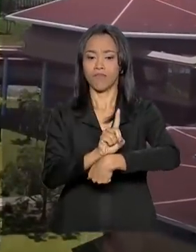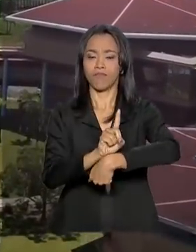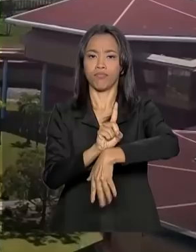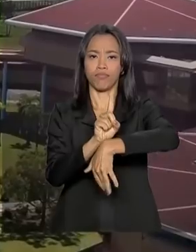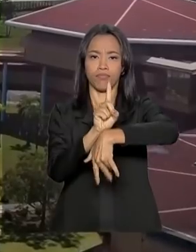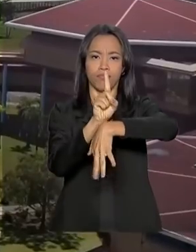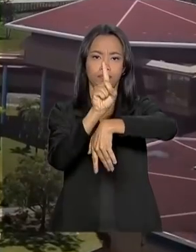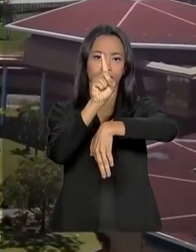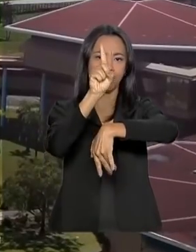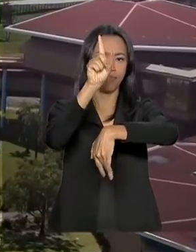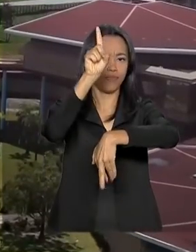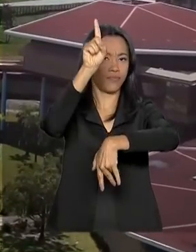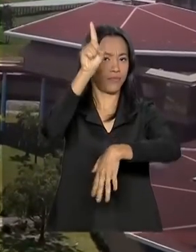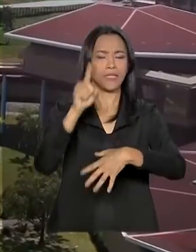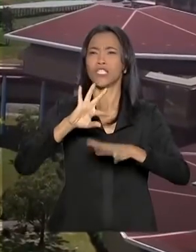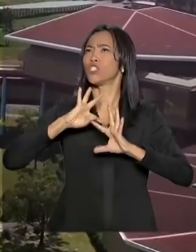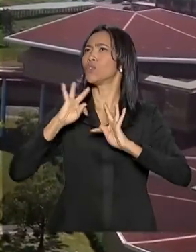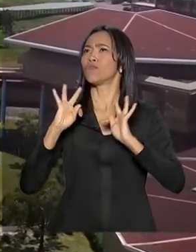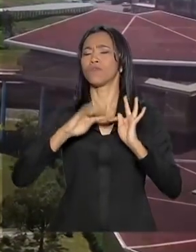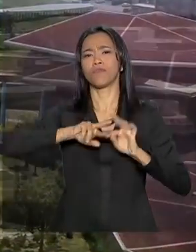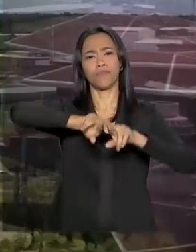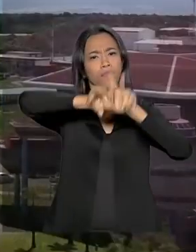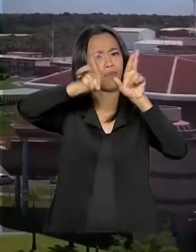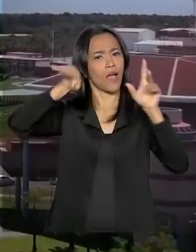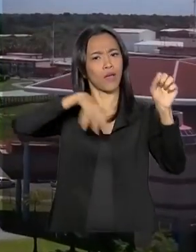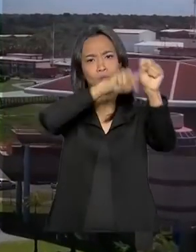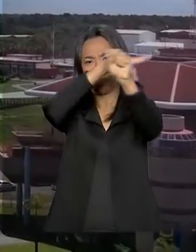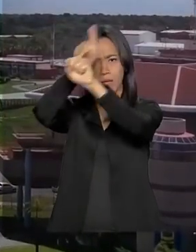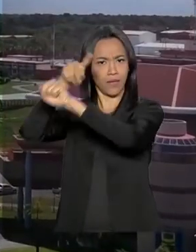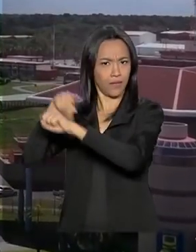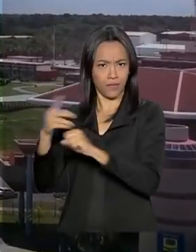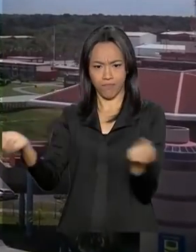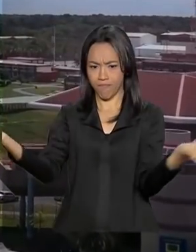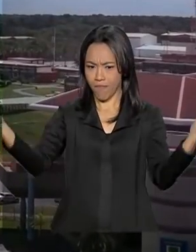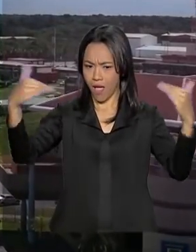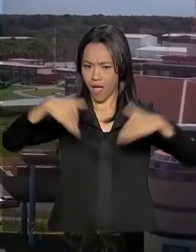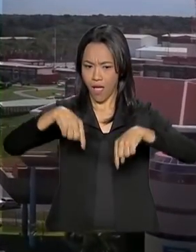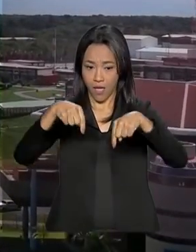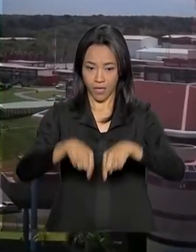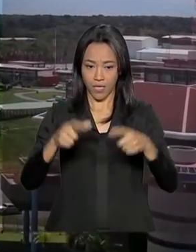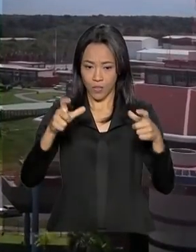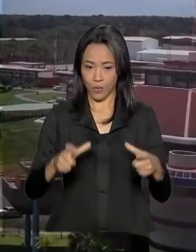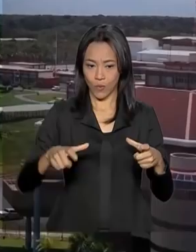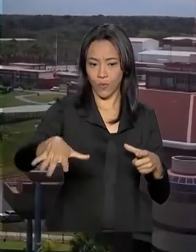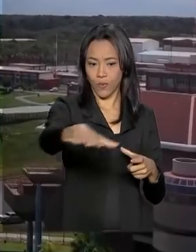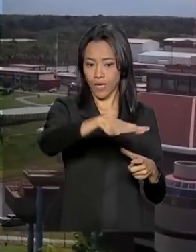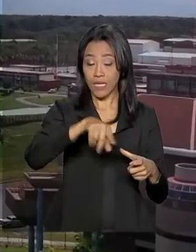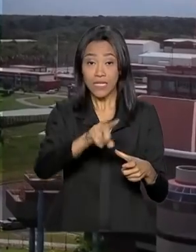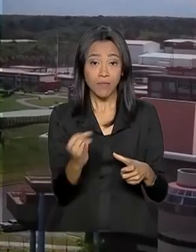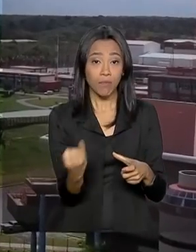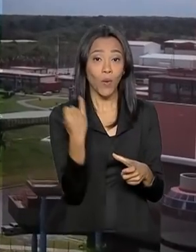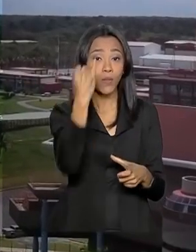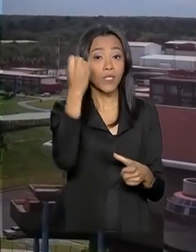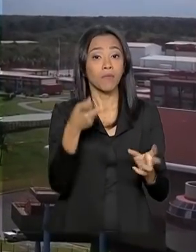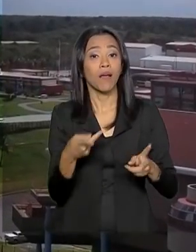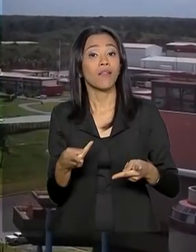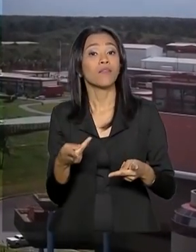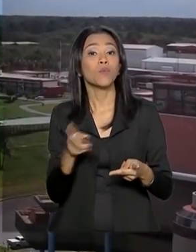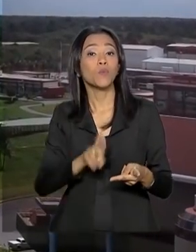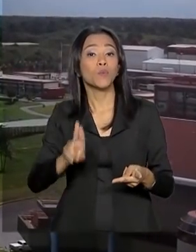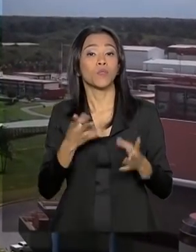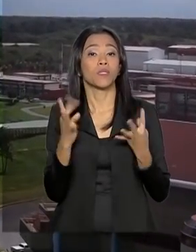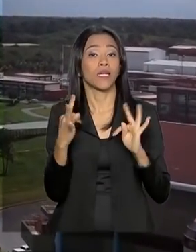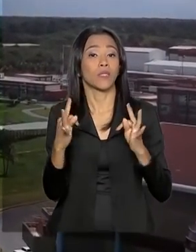satélites de todas as nacionalidades. Esses equipamentos são fundamentais para o uso de tecnologias na Terra,